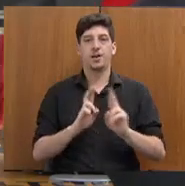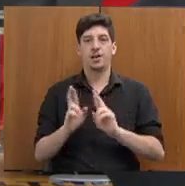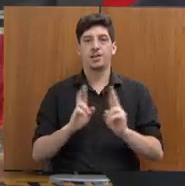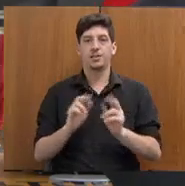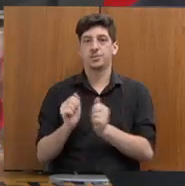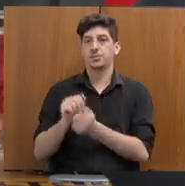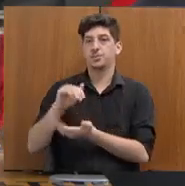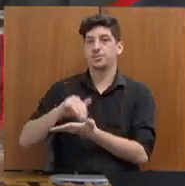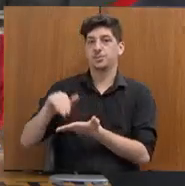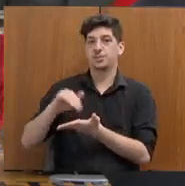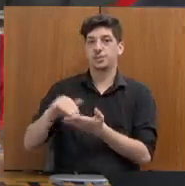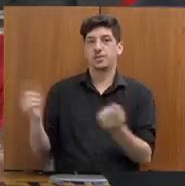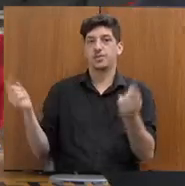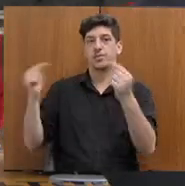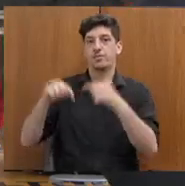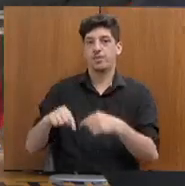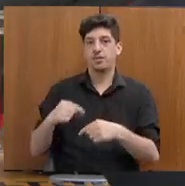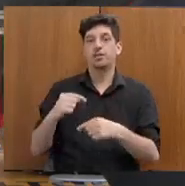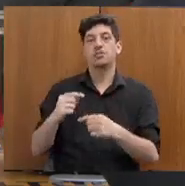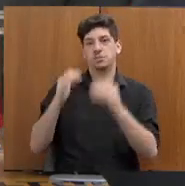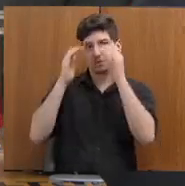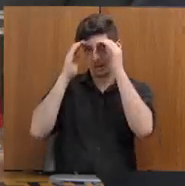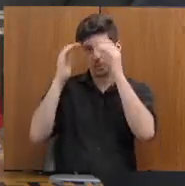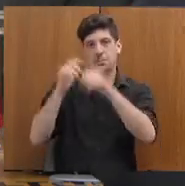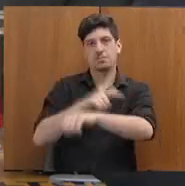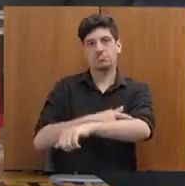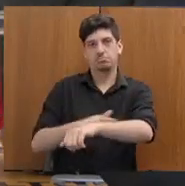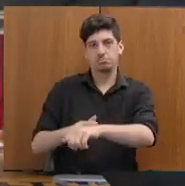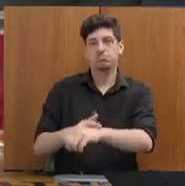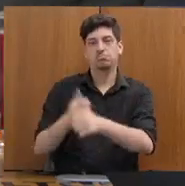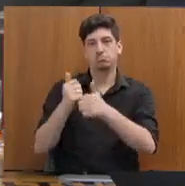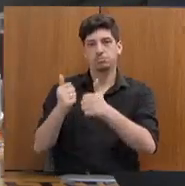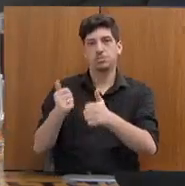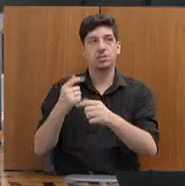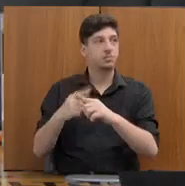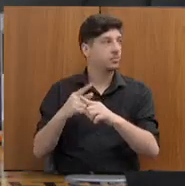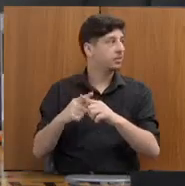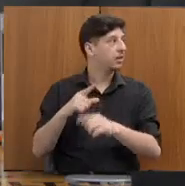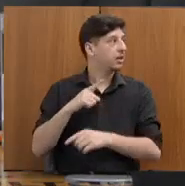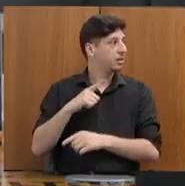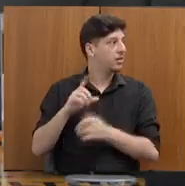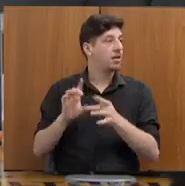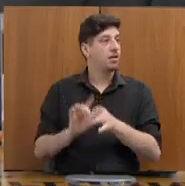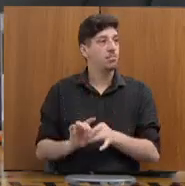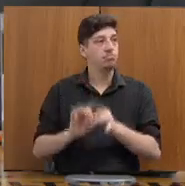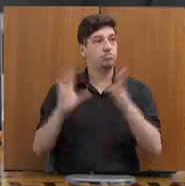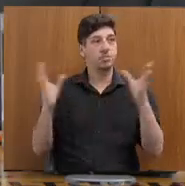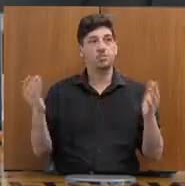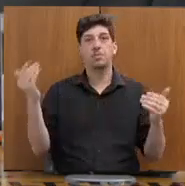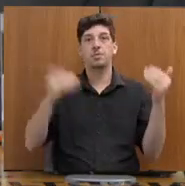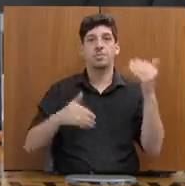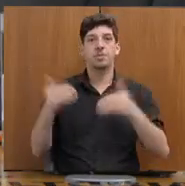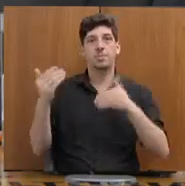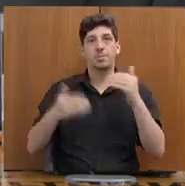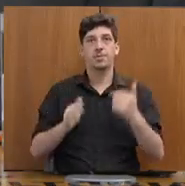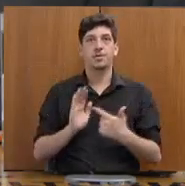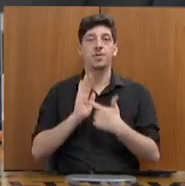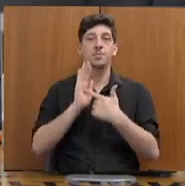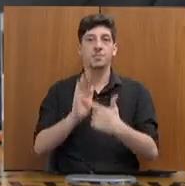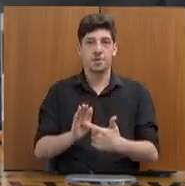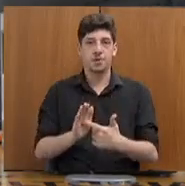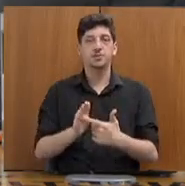secretariado que vem aqui de cordialidade, de respeito. Porque eles estão aqui de peito aberto, mostrando a sua face,